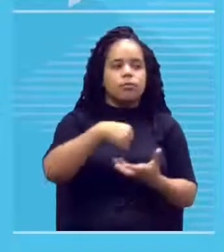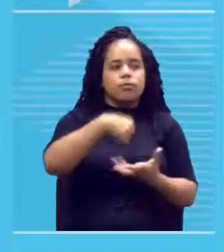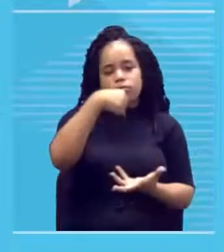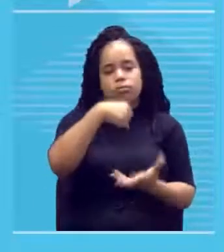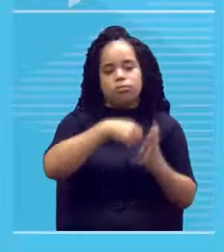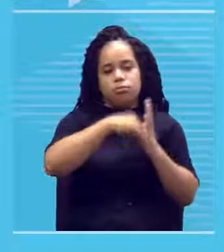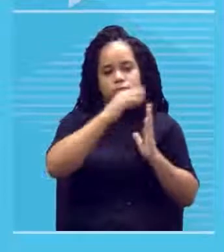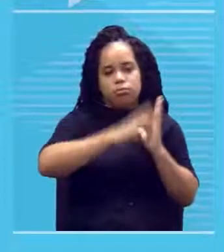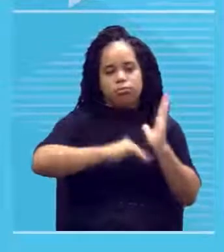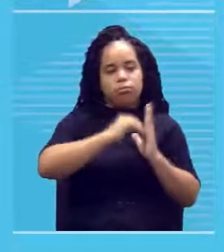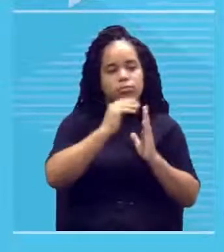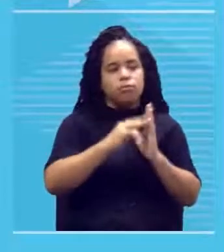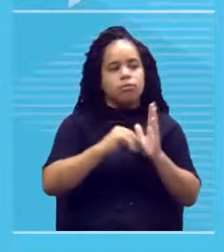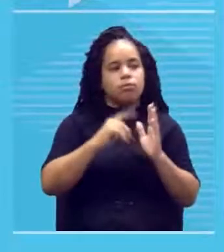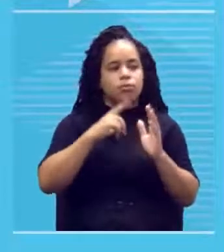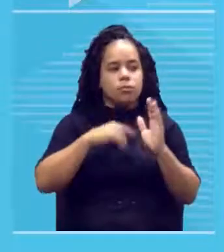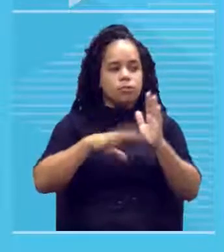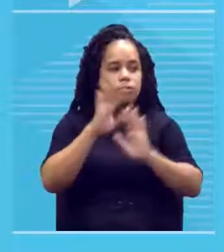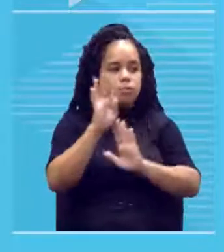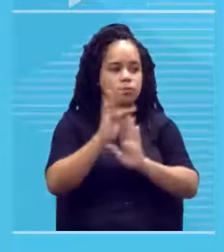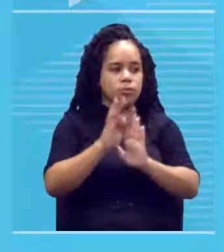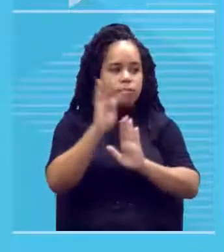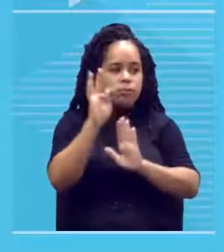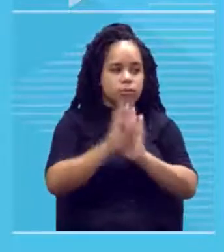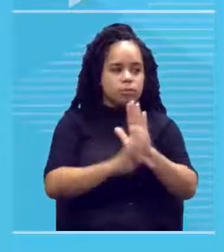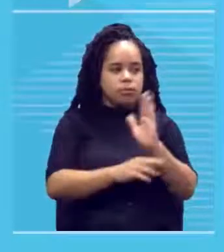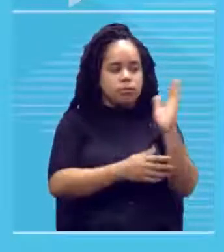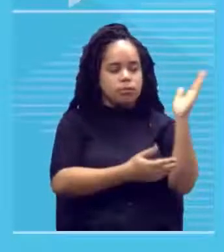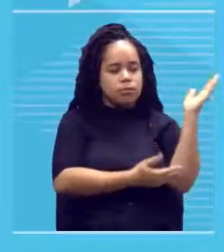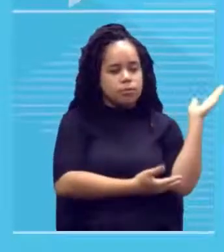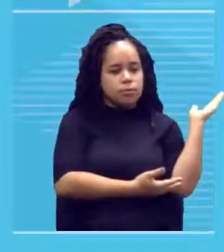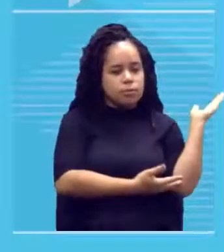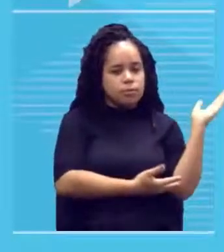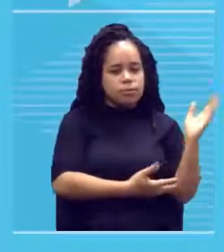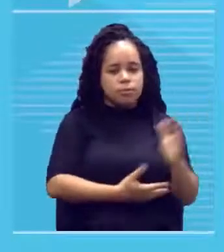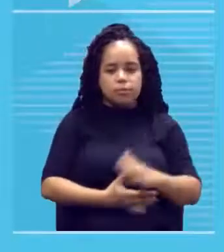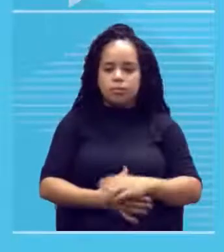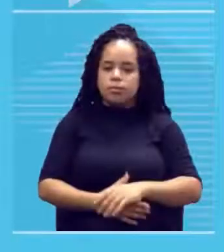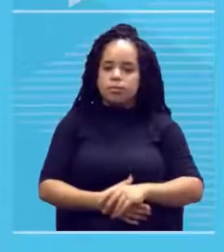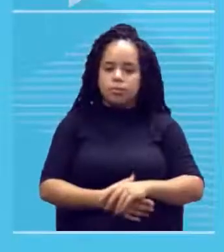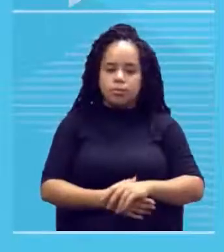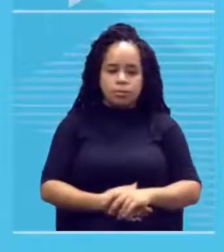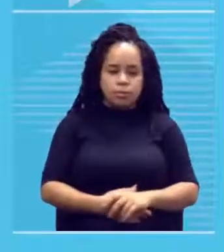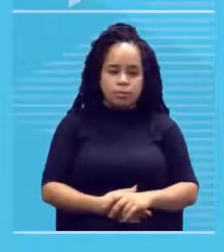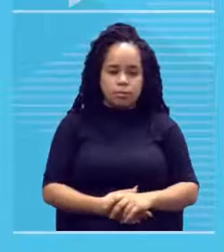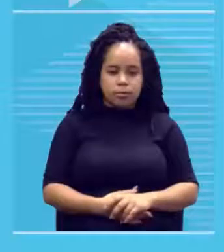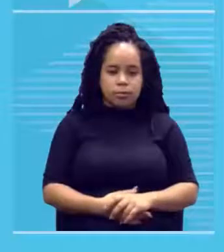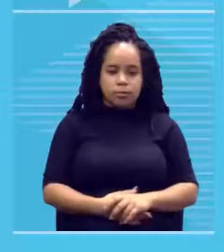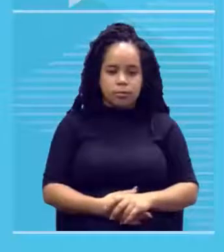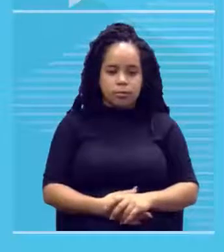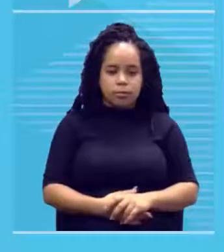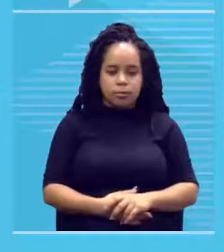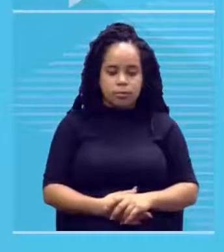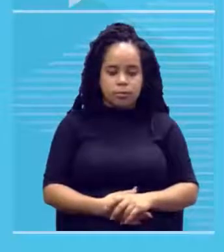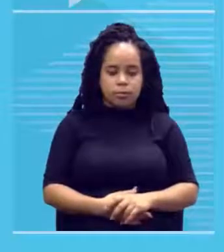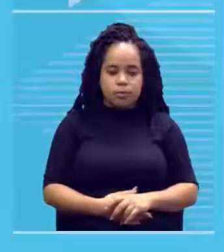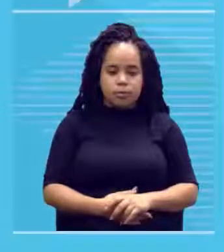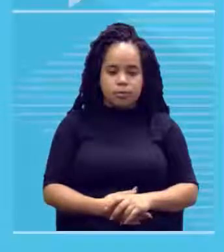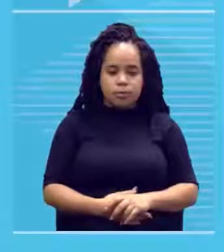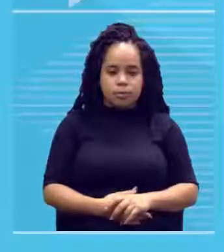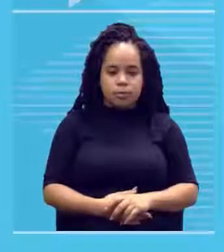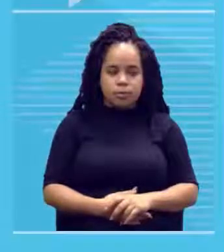antiga, mas muito antiga mesmo, que utiliza técnicas de coloração em uma superfície